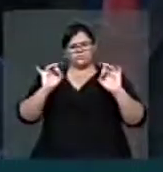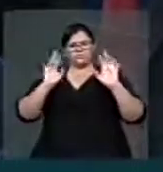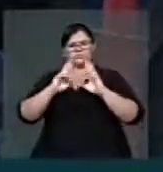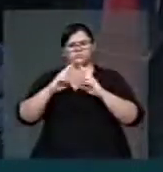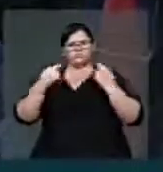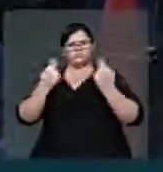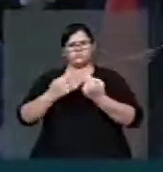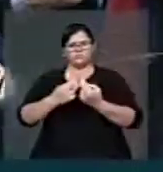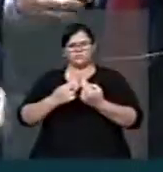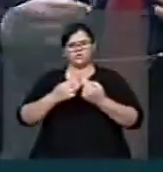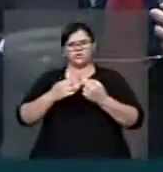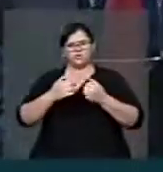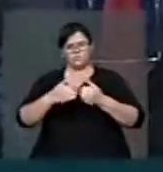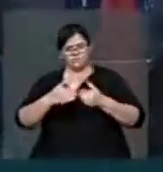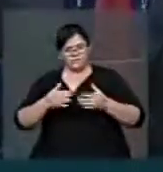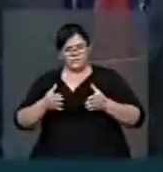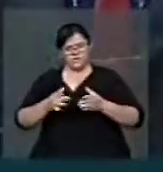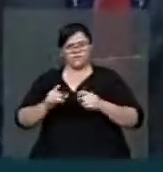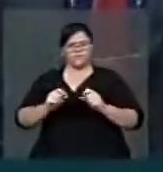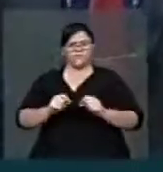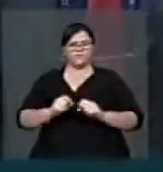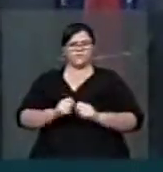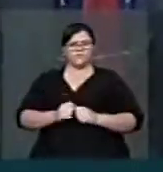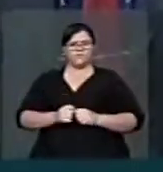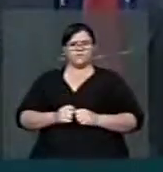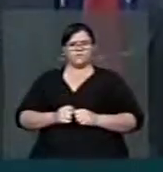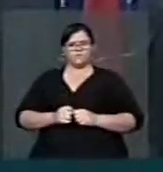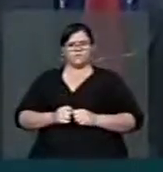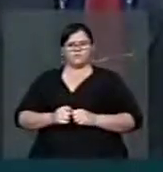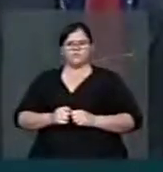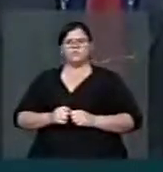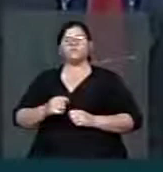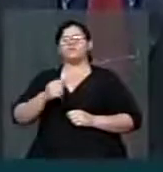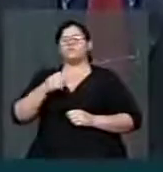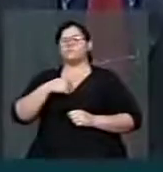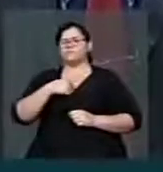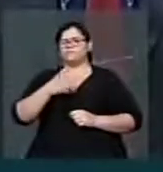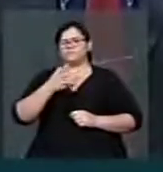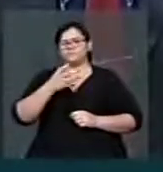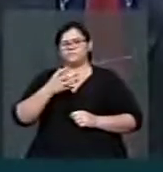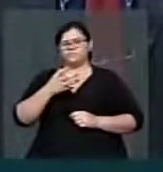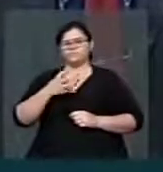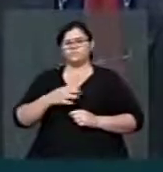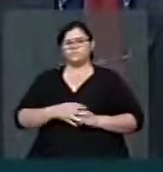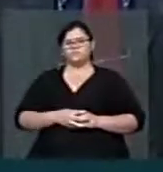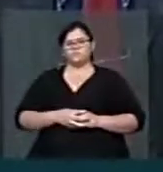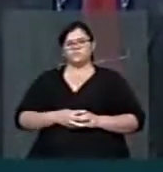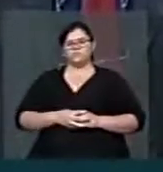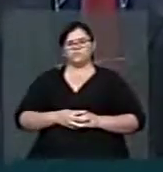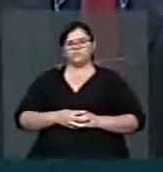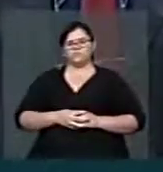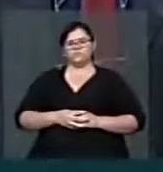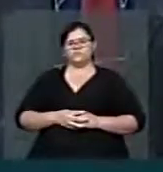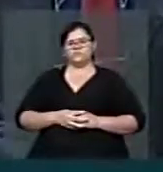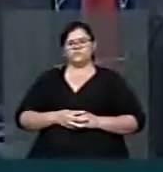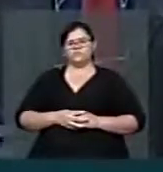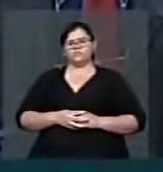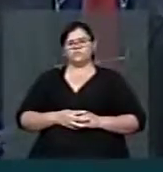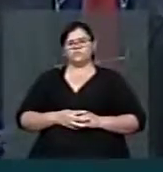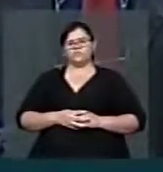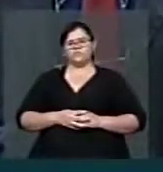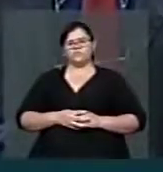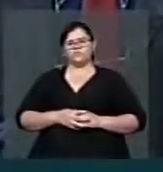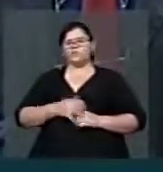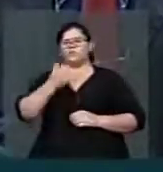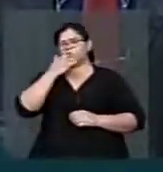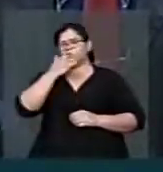que abriu exatamente... Me permite, deputado Haroldo Oliveira, isso é assunto superado. Eu sei que é superado, mas... Ganhe o seu